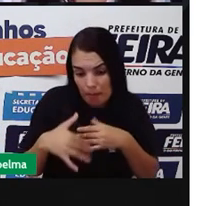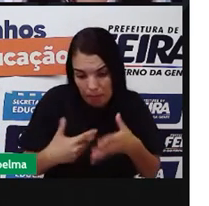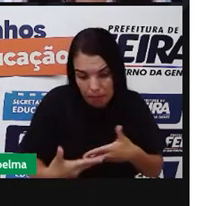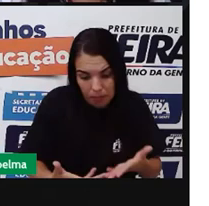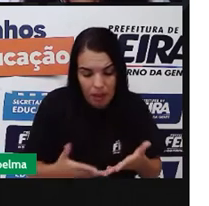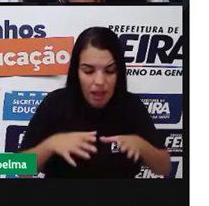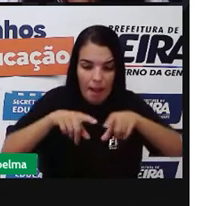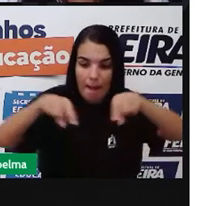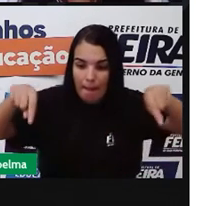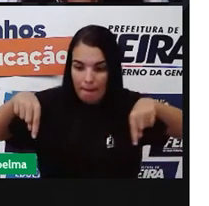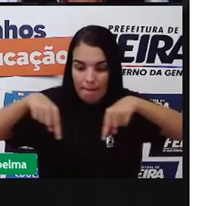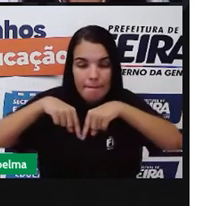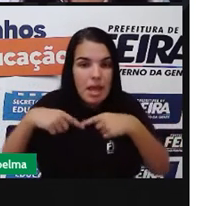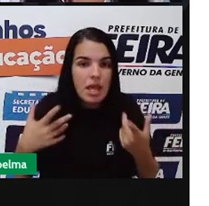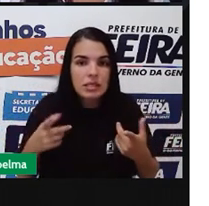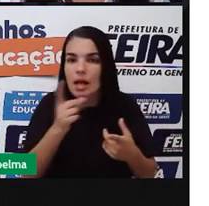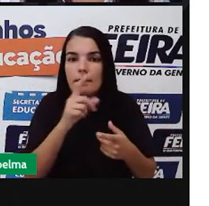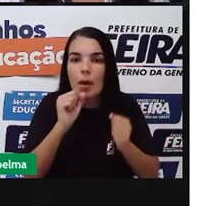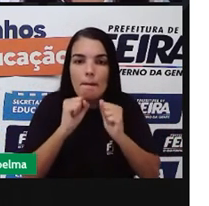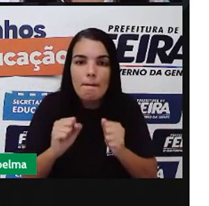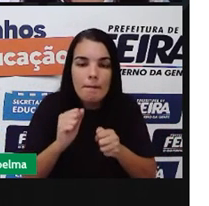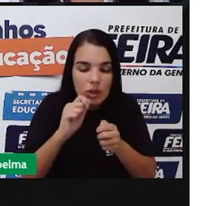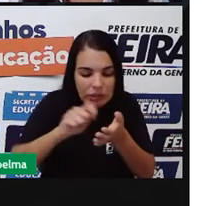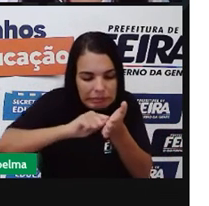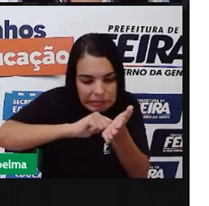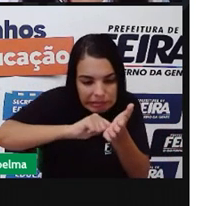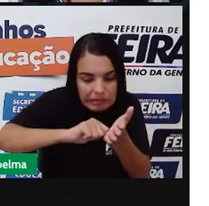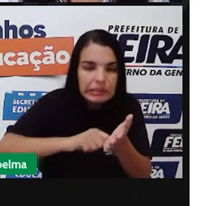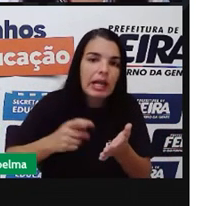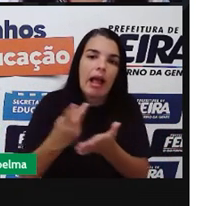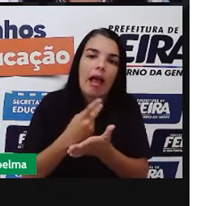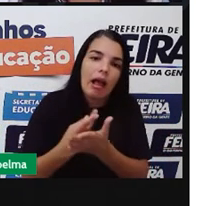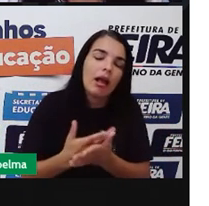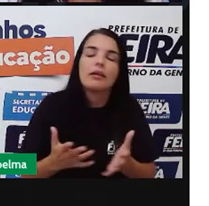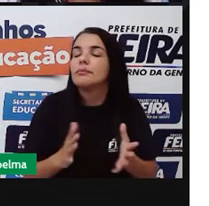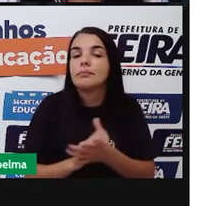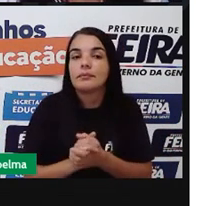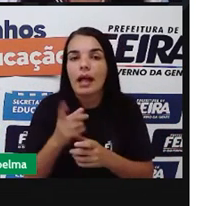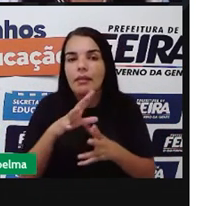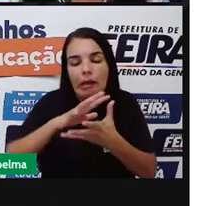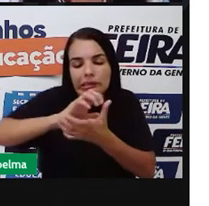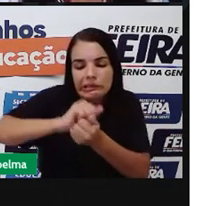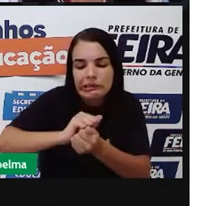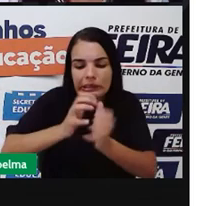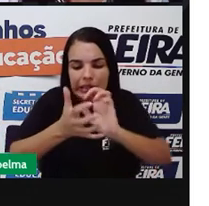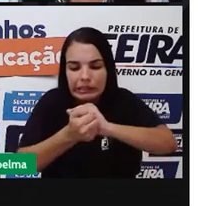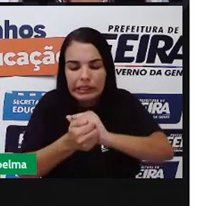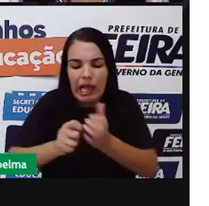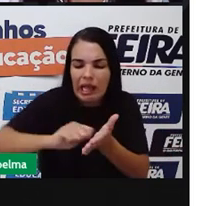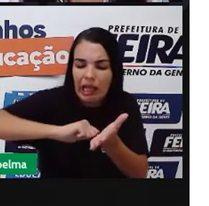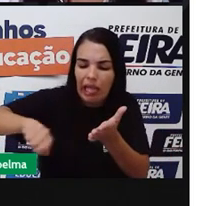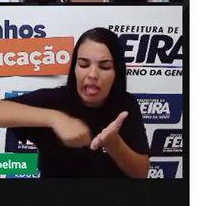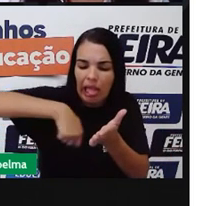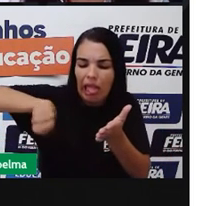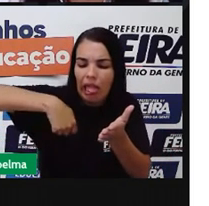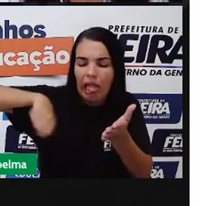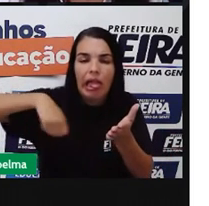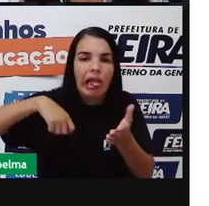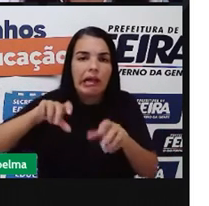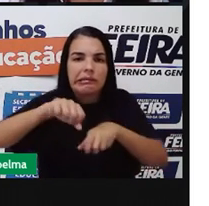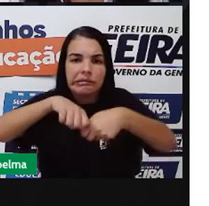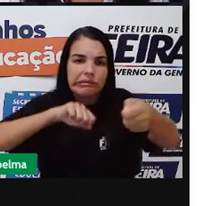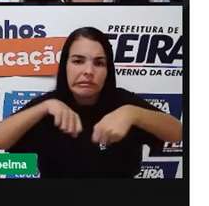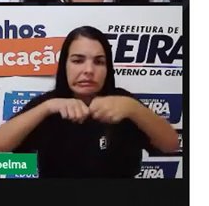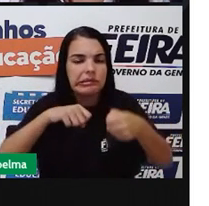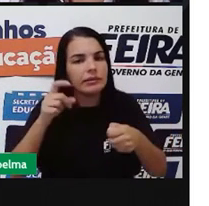não rasurem essa atividade, não amassem, não risquem, né? Essa atividade. Cuidem